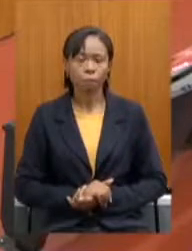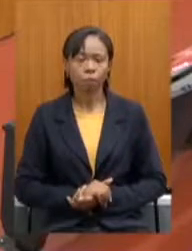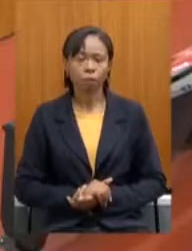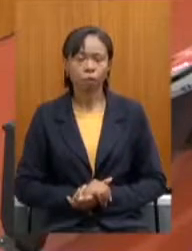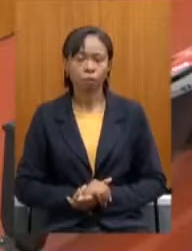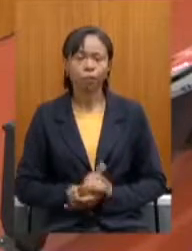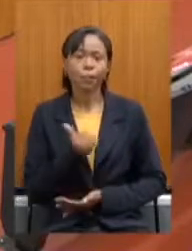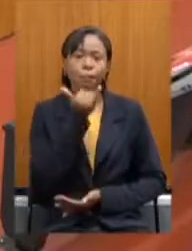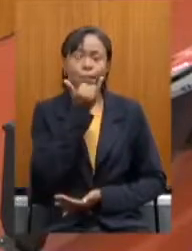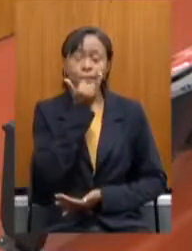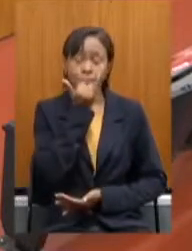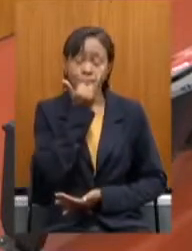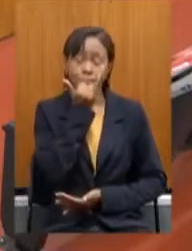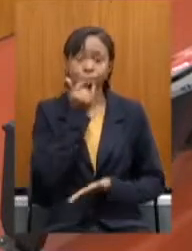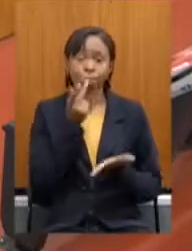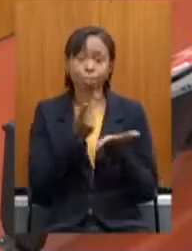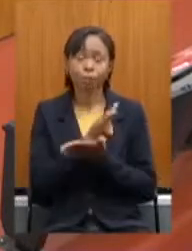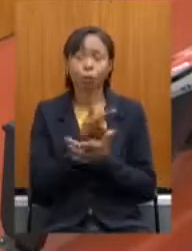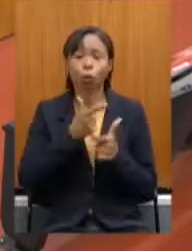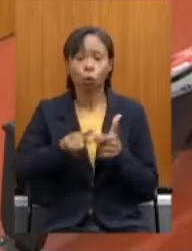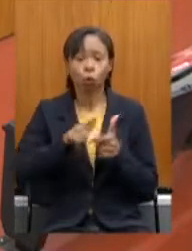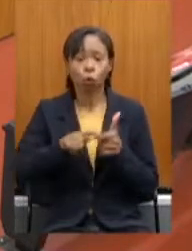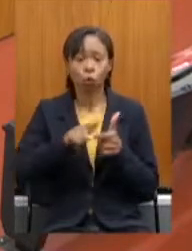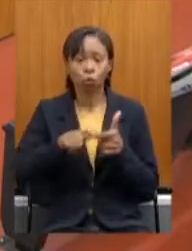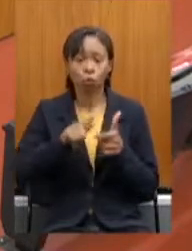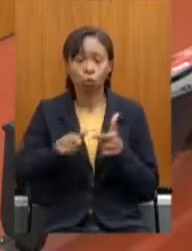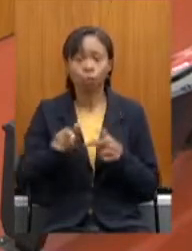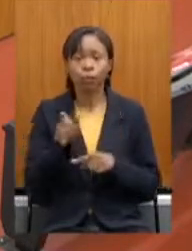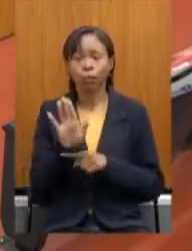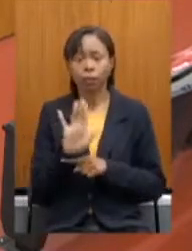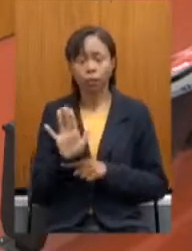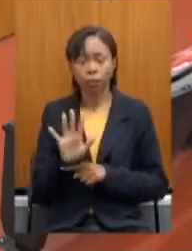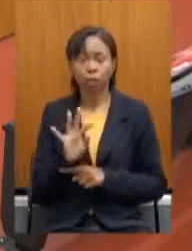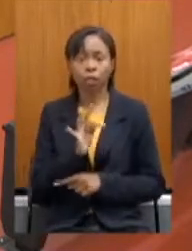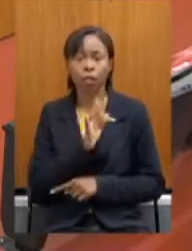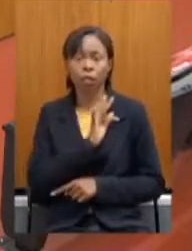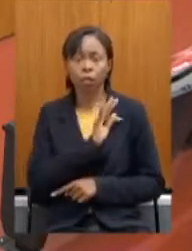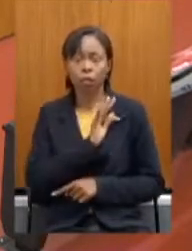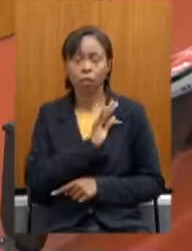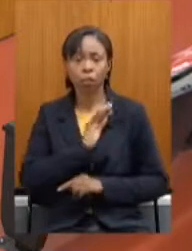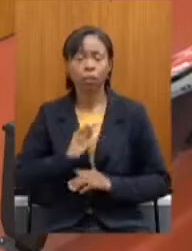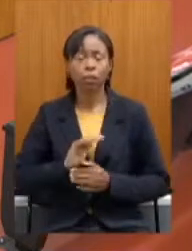Pedindo desculpa Que nós tivemos Um problema Na técnica Ali